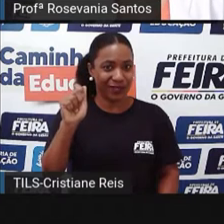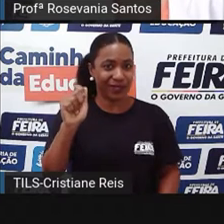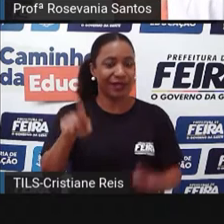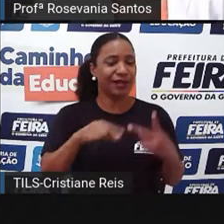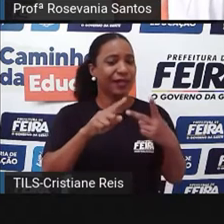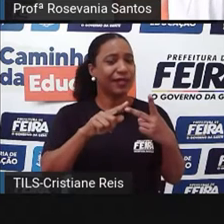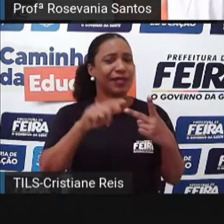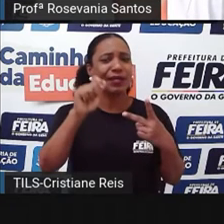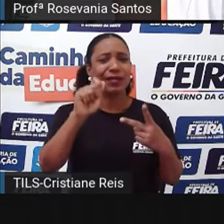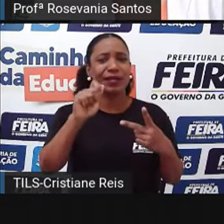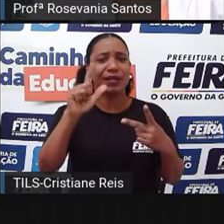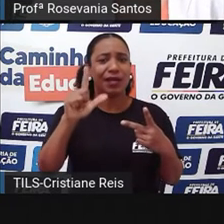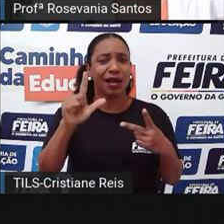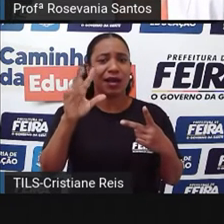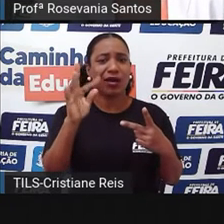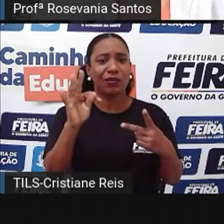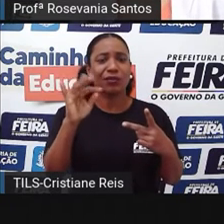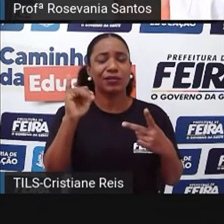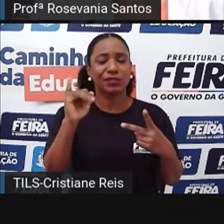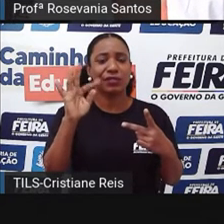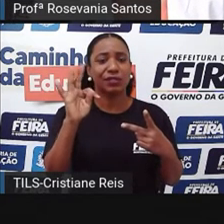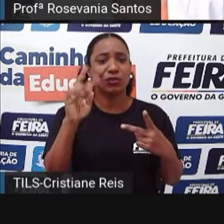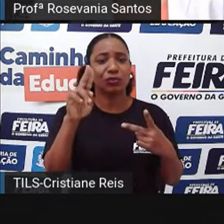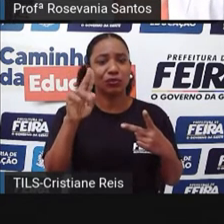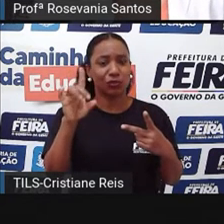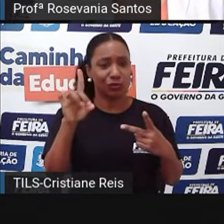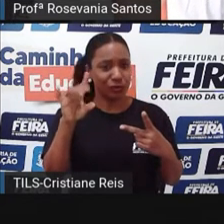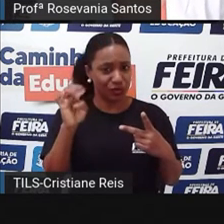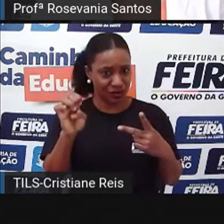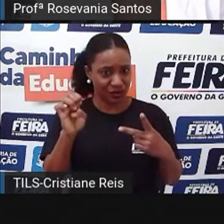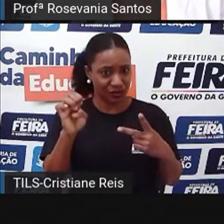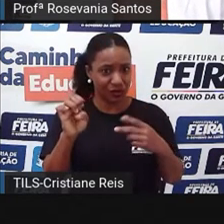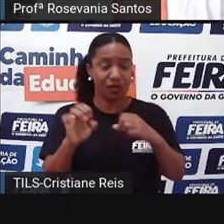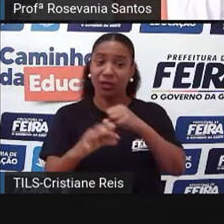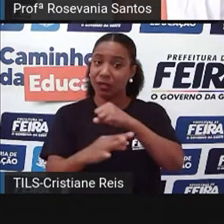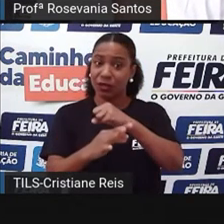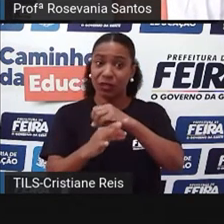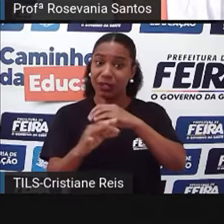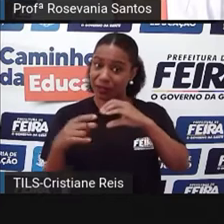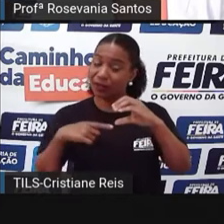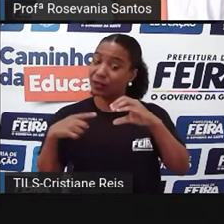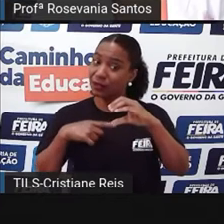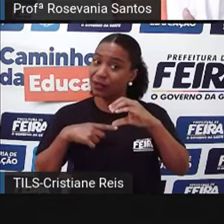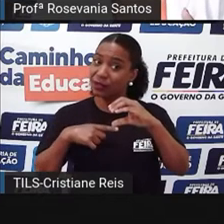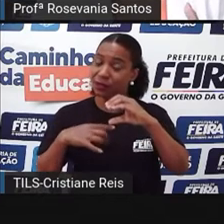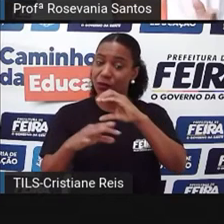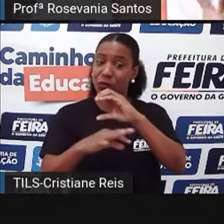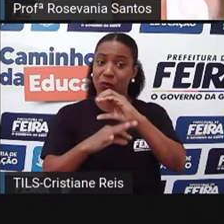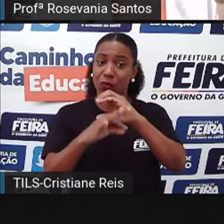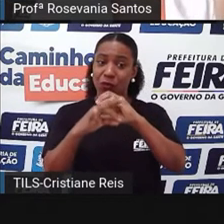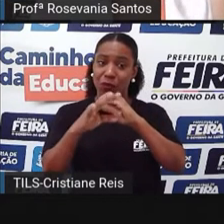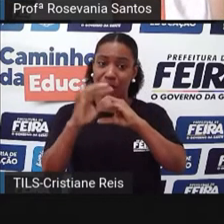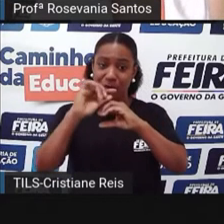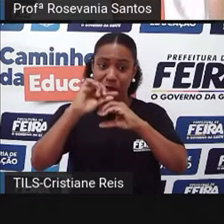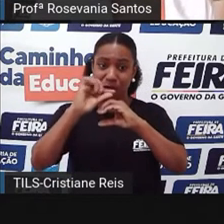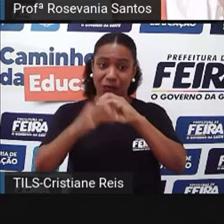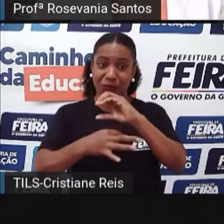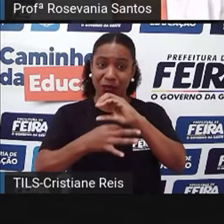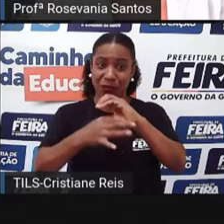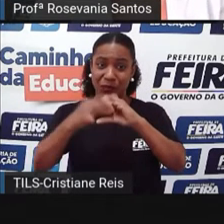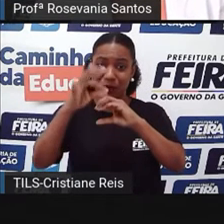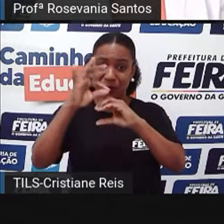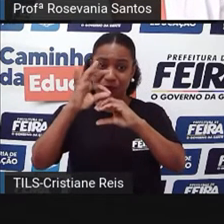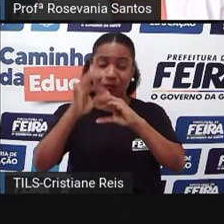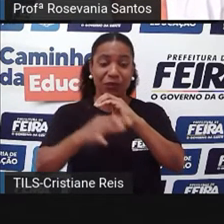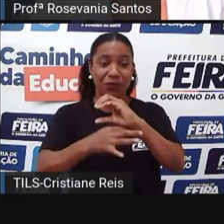Então, a gente precisa tirar essa dúvida. Será que é a mesma coisa? E pra você, você acha que é a mesma coisa?